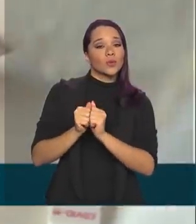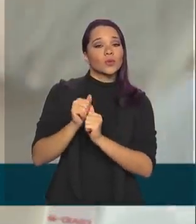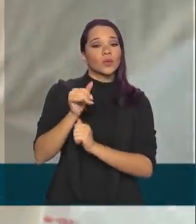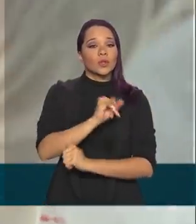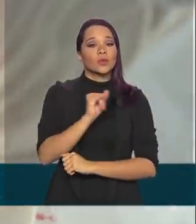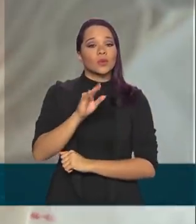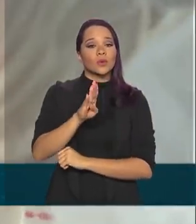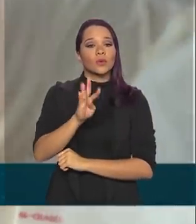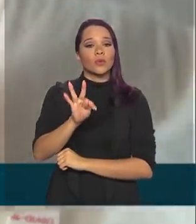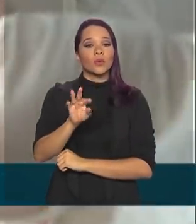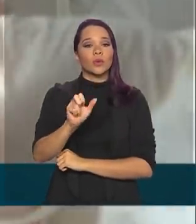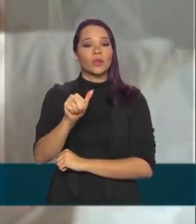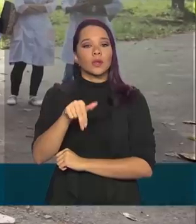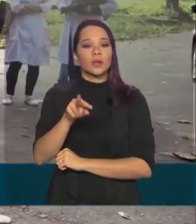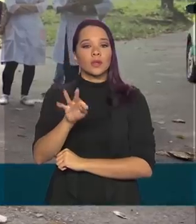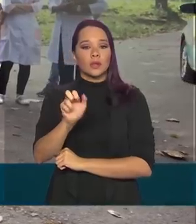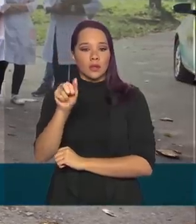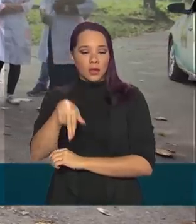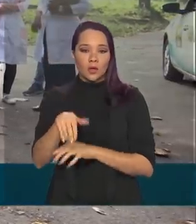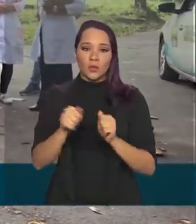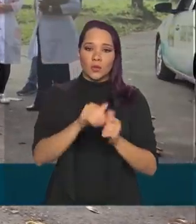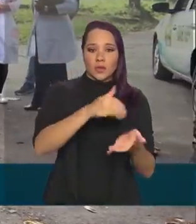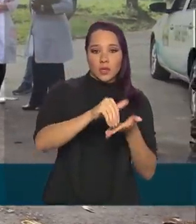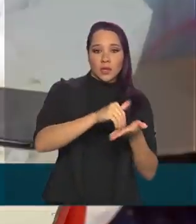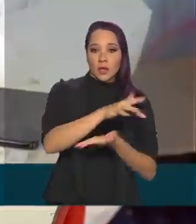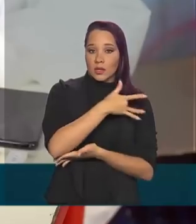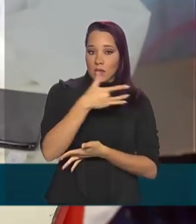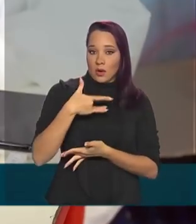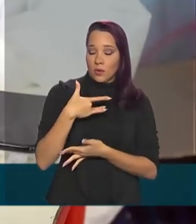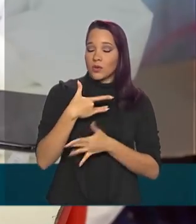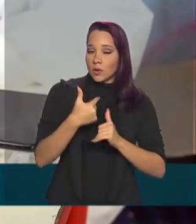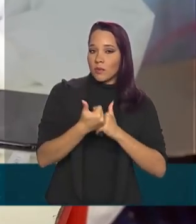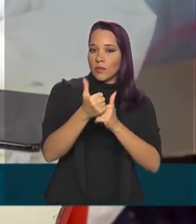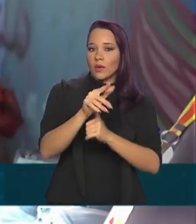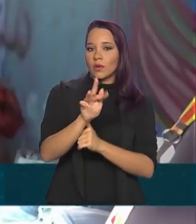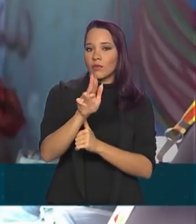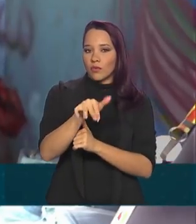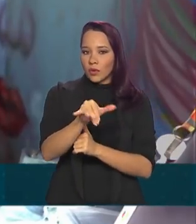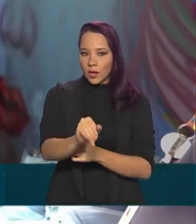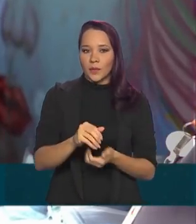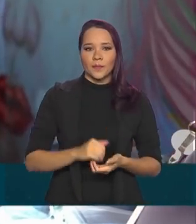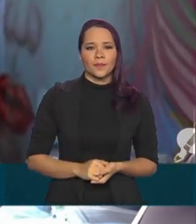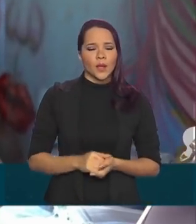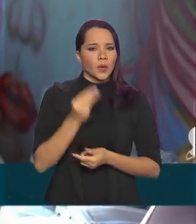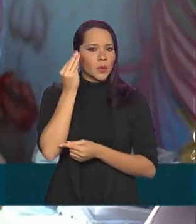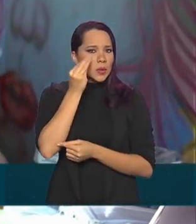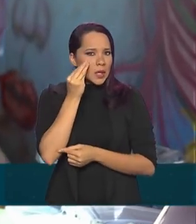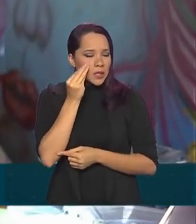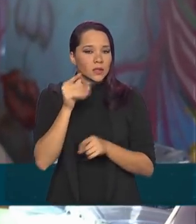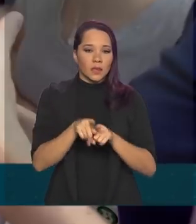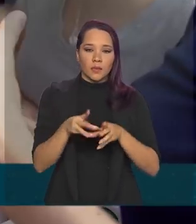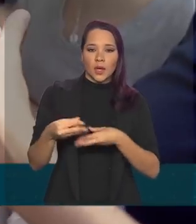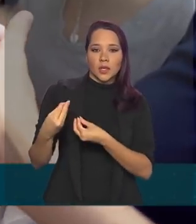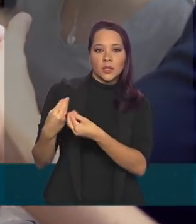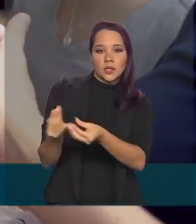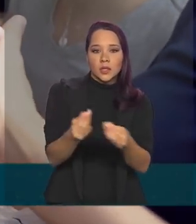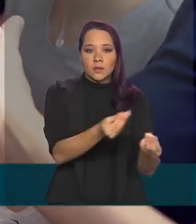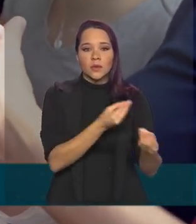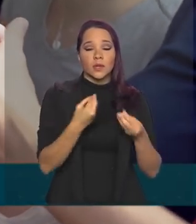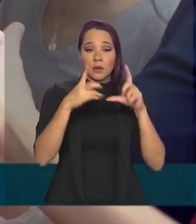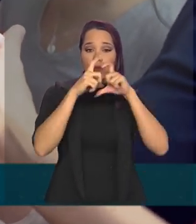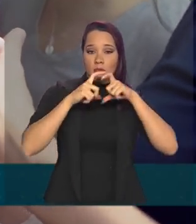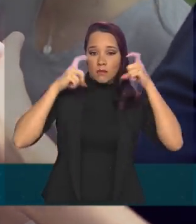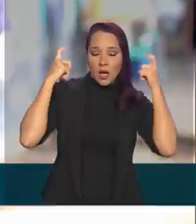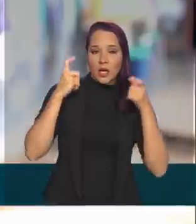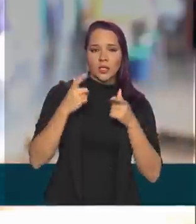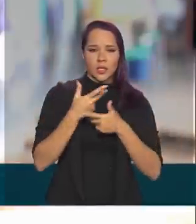e de secretarias de saúde com o apoio da FUNAI. Além dos testes, são distribuídos máscaras, itens de higiene